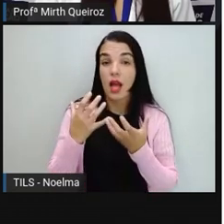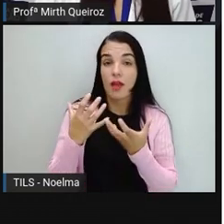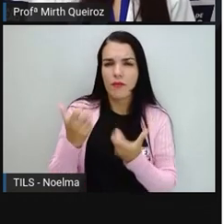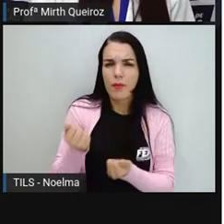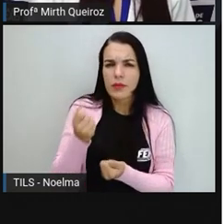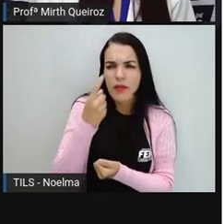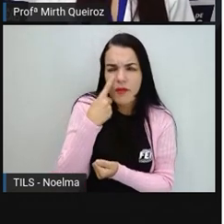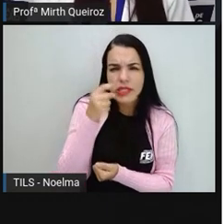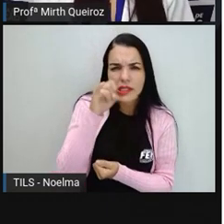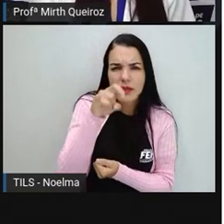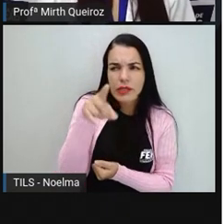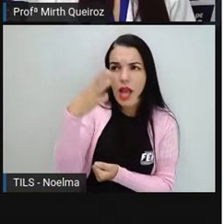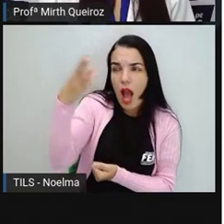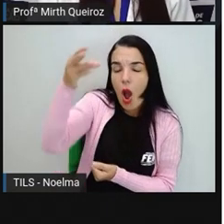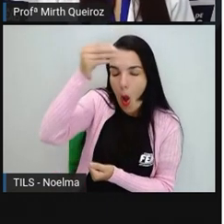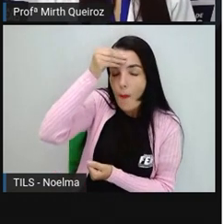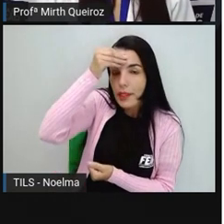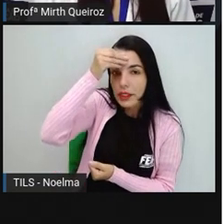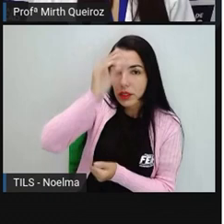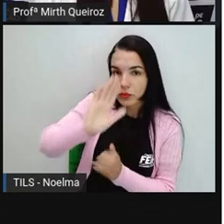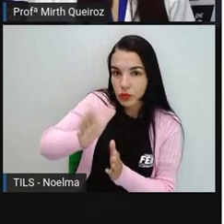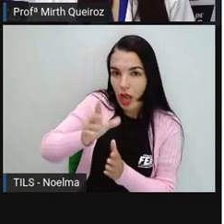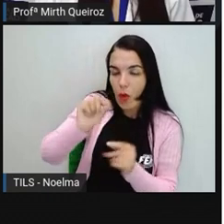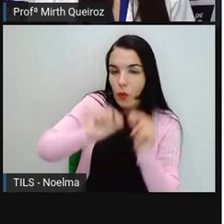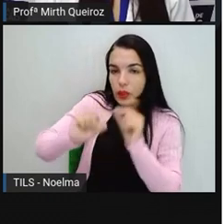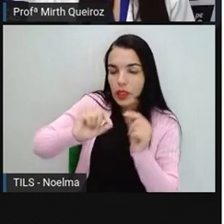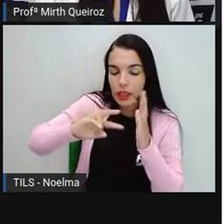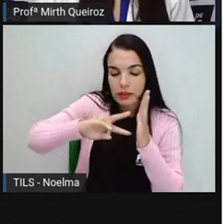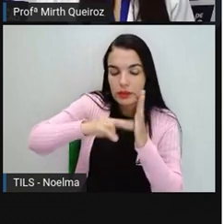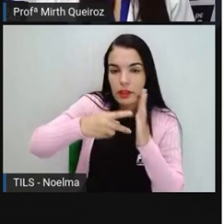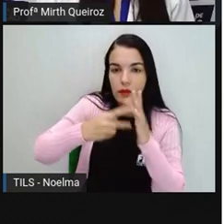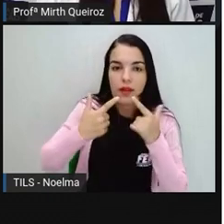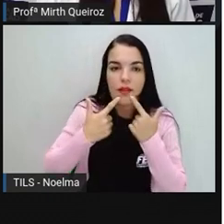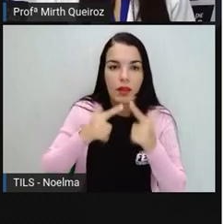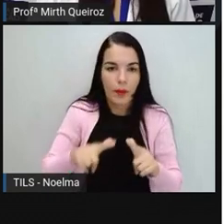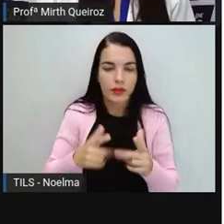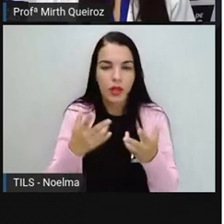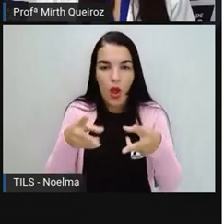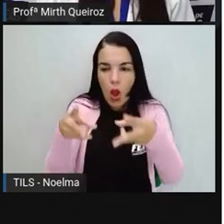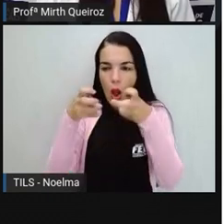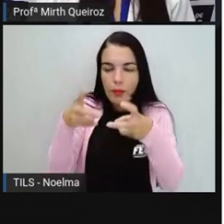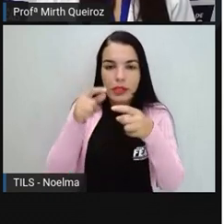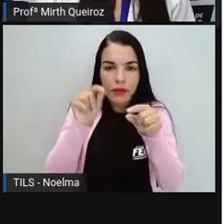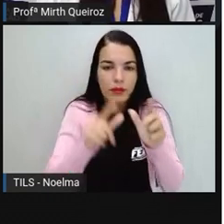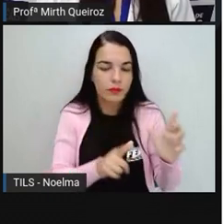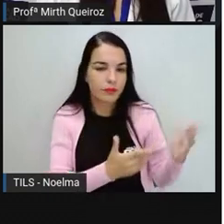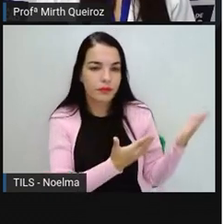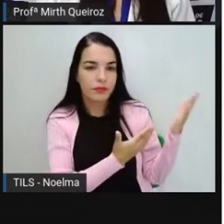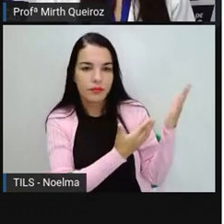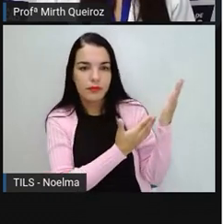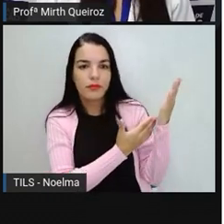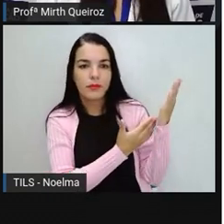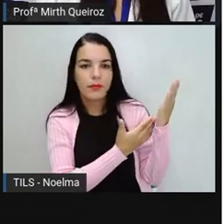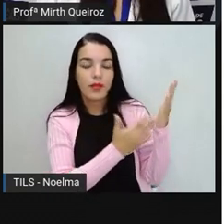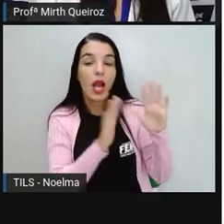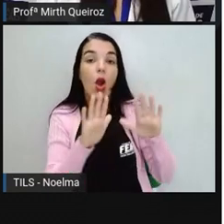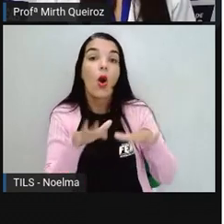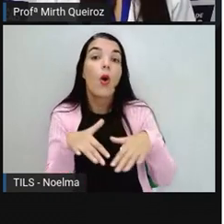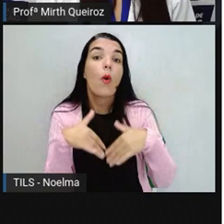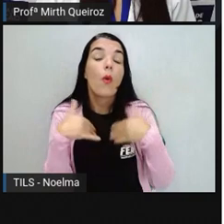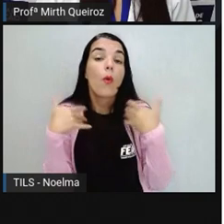Vamos ver se você compreendeu. Observe aí essas plaquinhas. Qual dessas plaquinhas